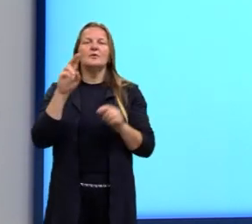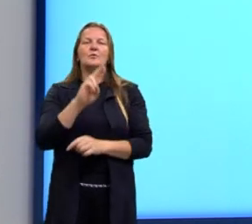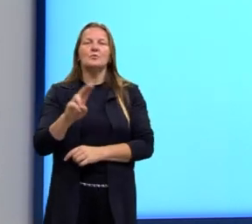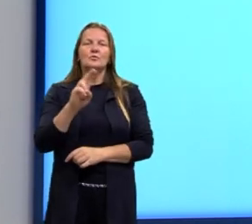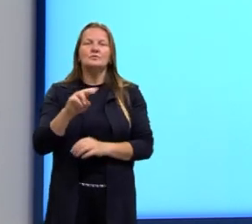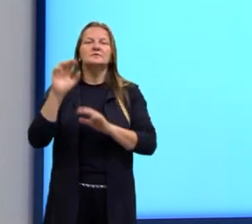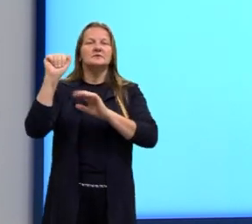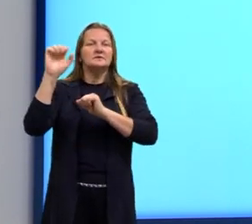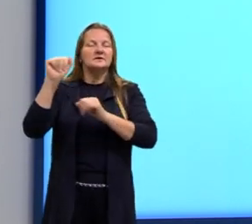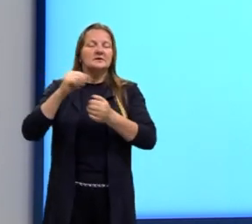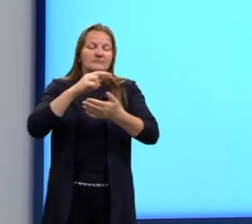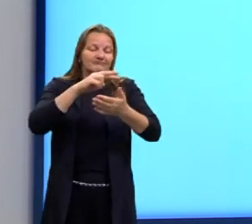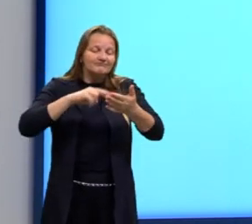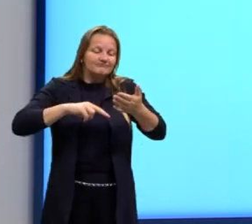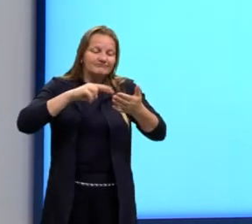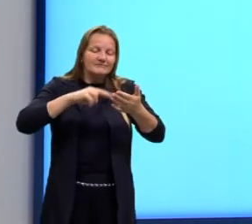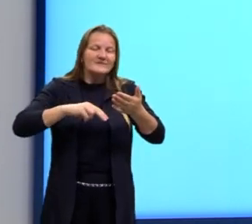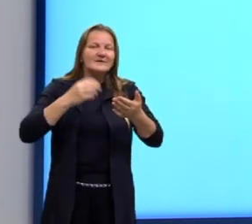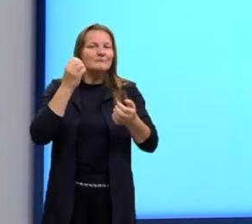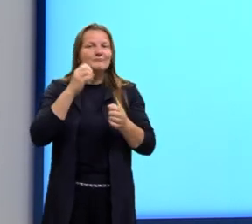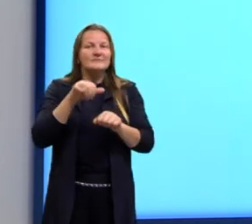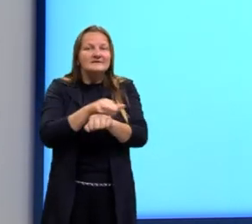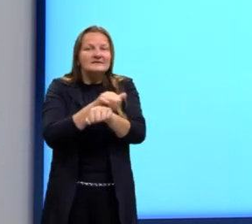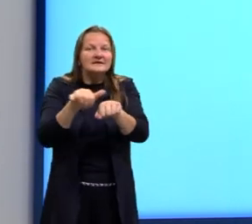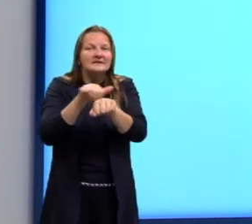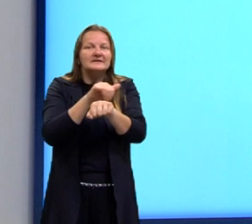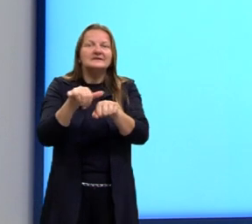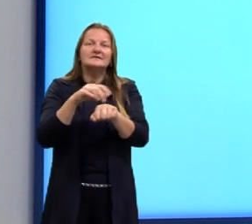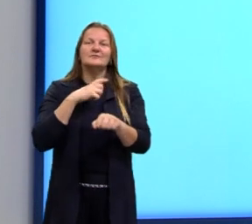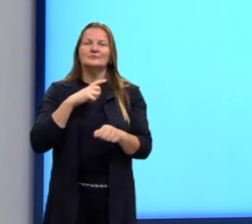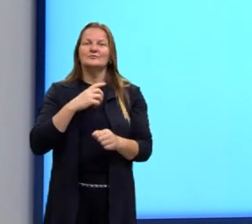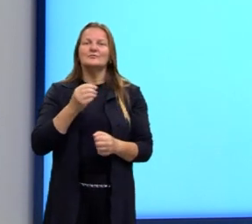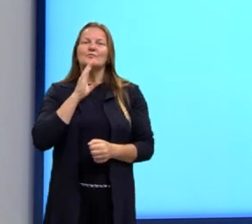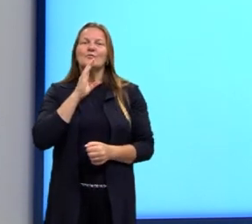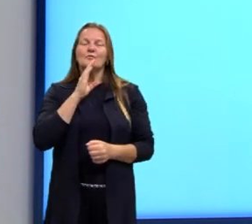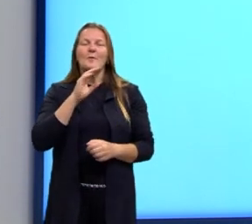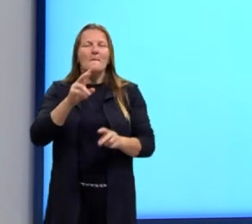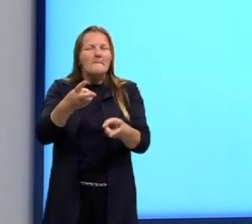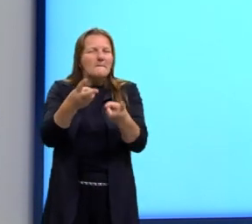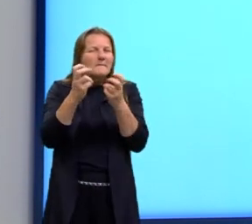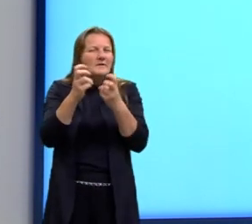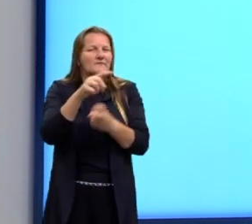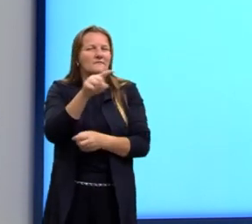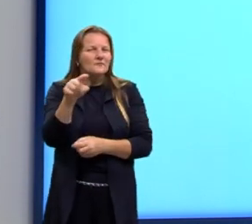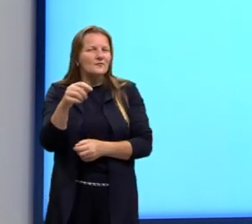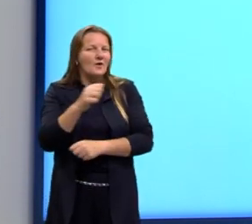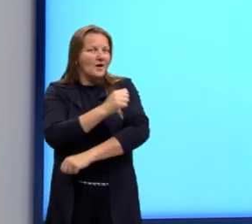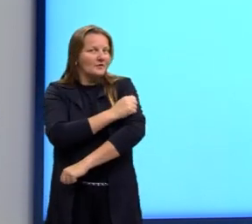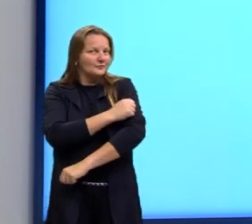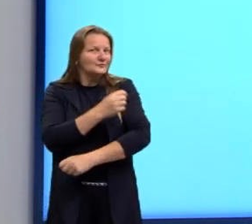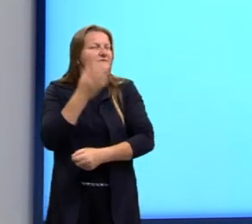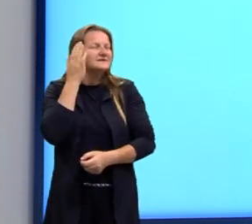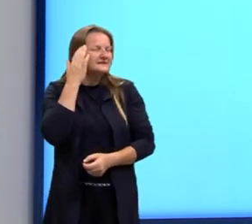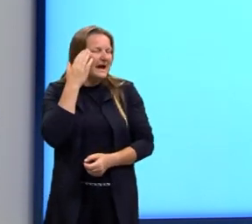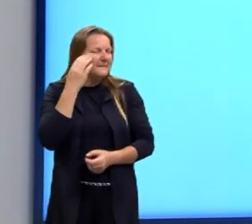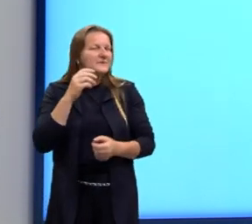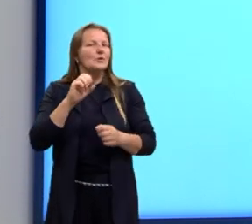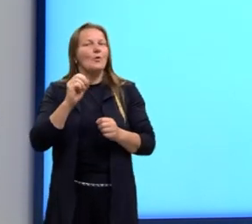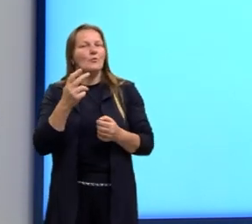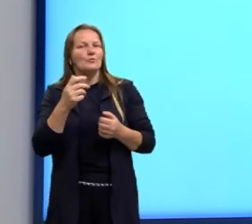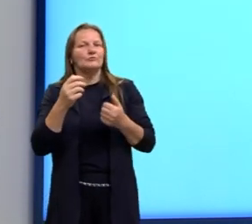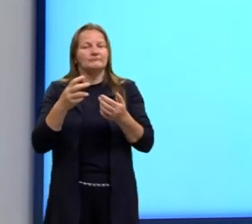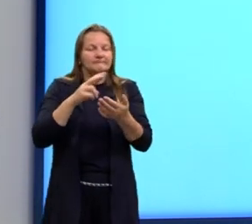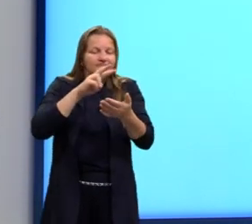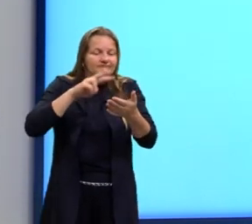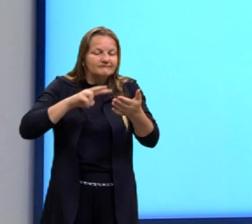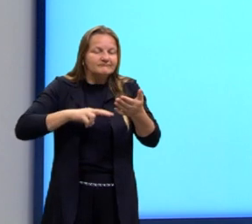textual como maneira, como ferramenta para perceber se o aluno está realmente